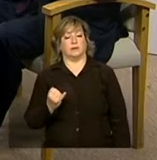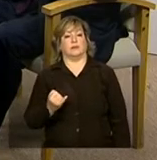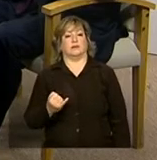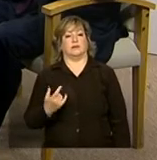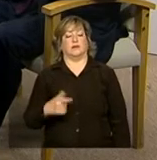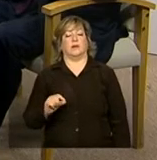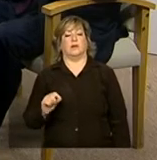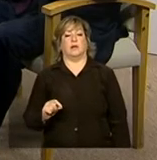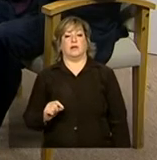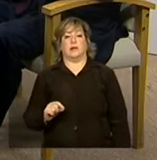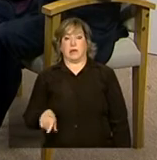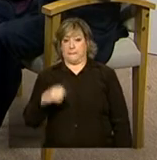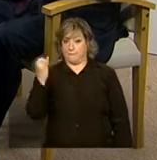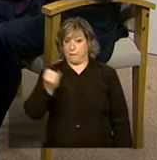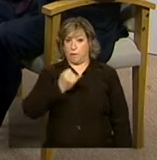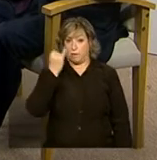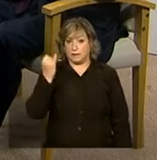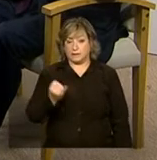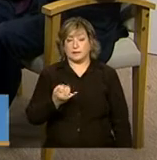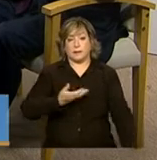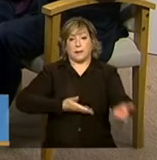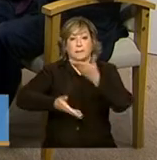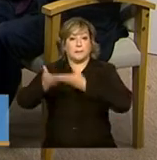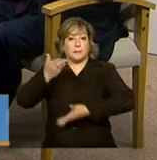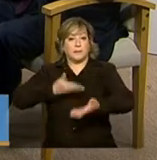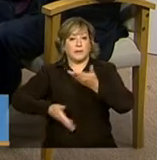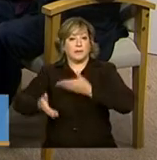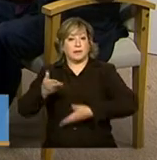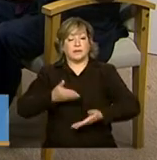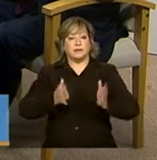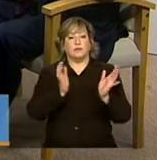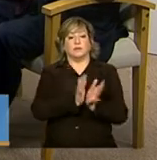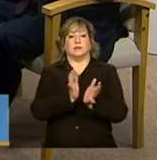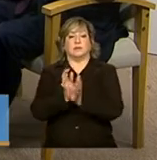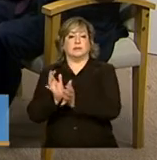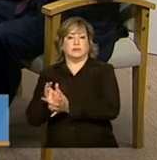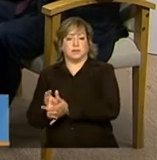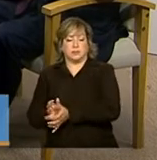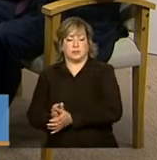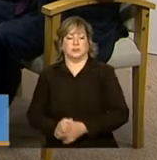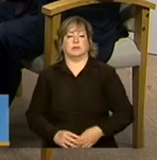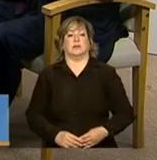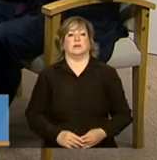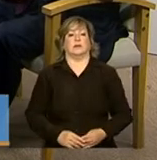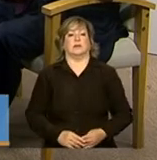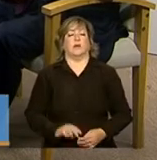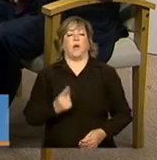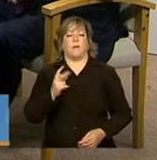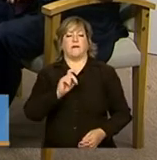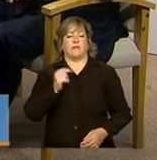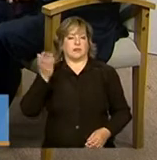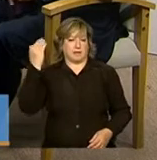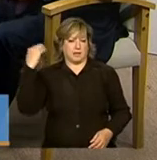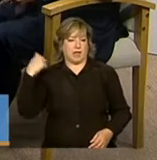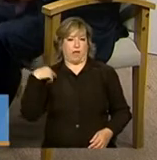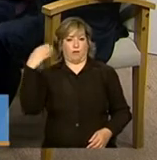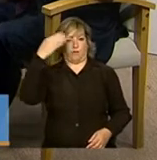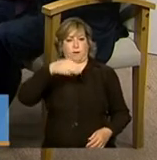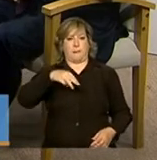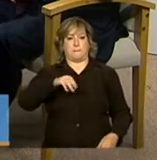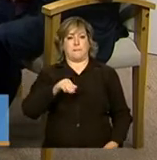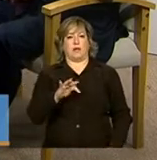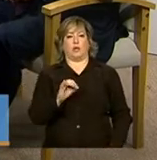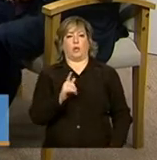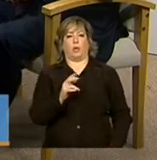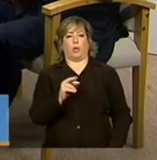a importância da articulação intersetorial. Uma vez eu estava em um evento em Mato Grosso, há não muito